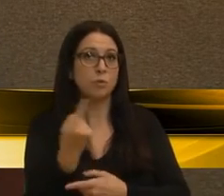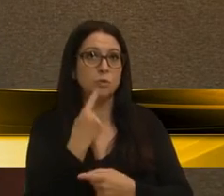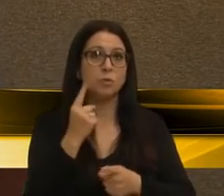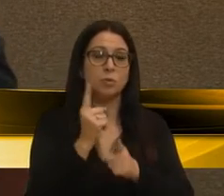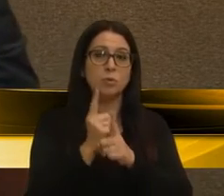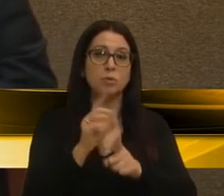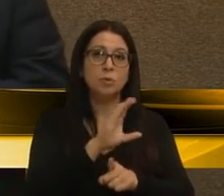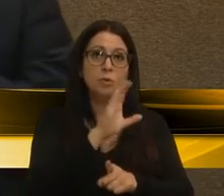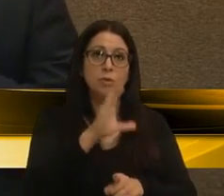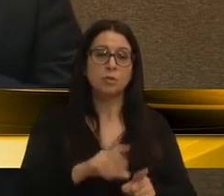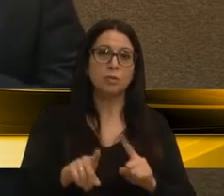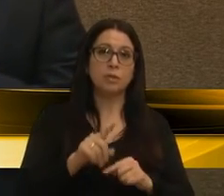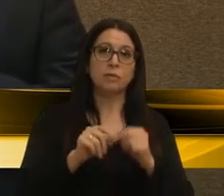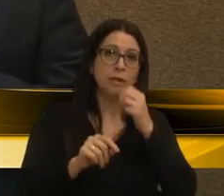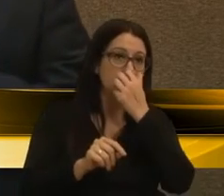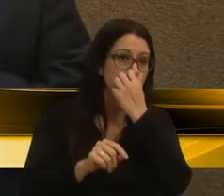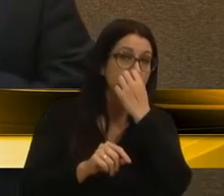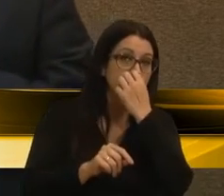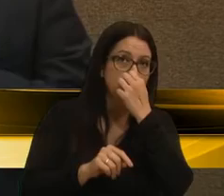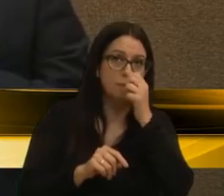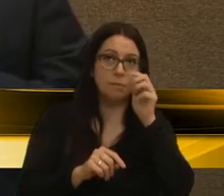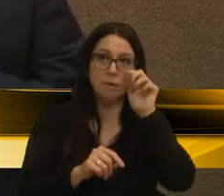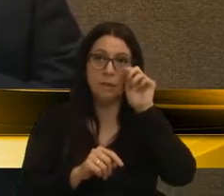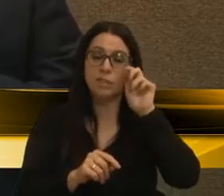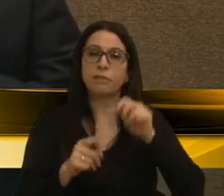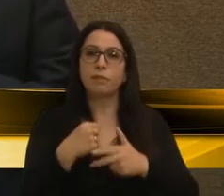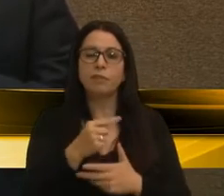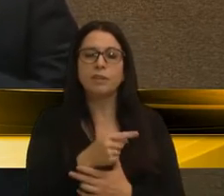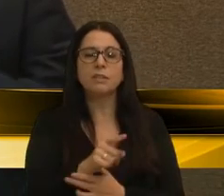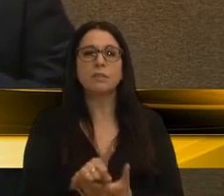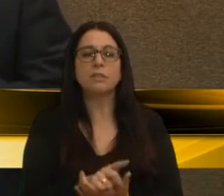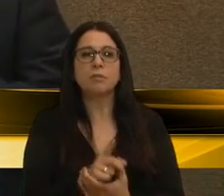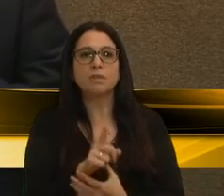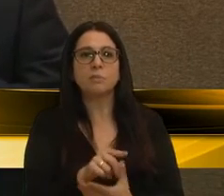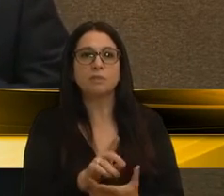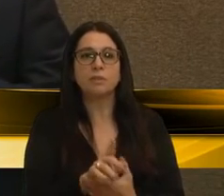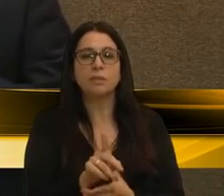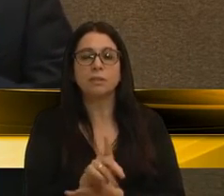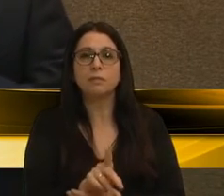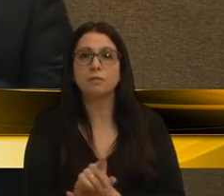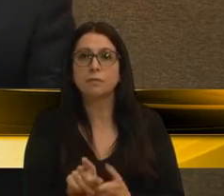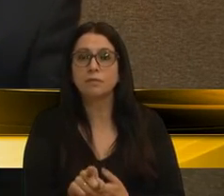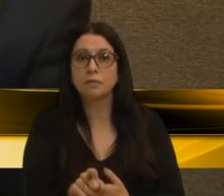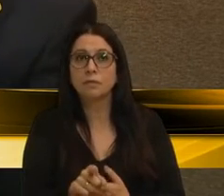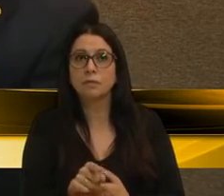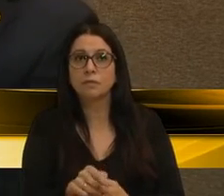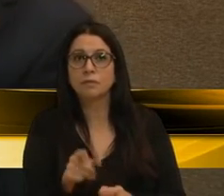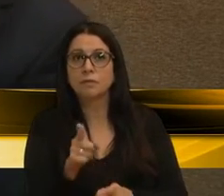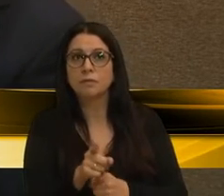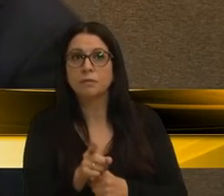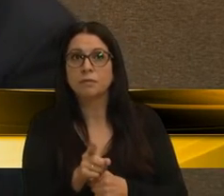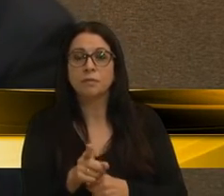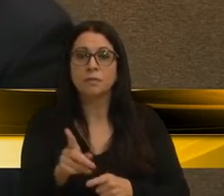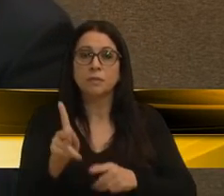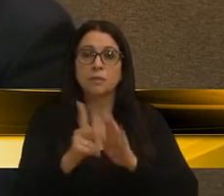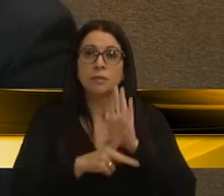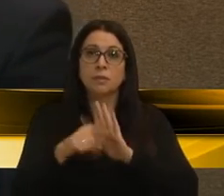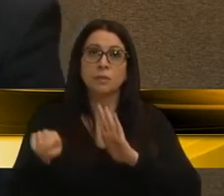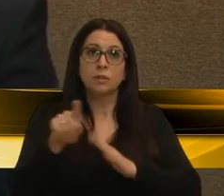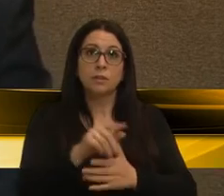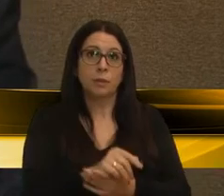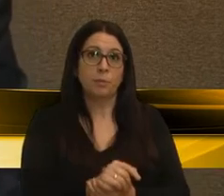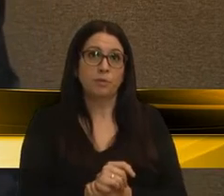cidadão não chegou na nossa Câmara de Vereadores, não chega aqui, só vem esses projetinhos.